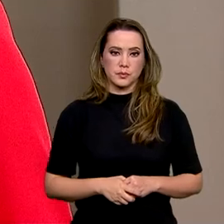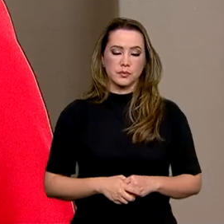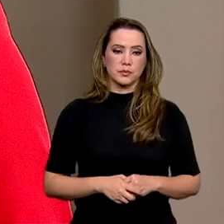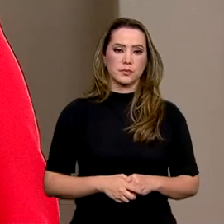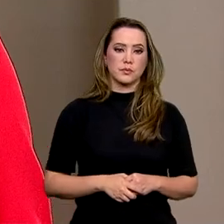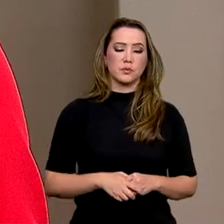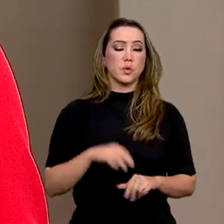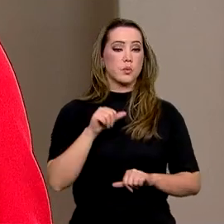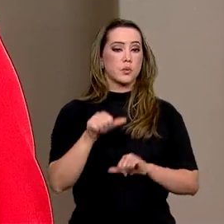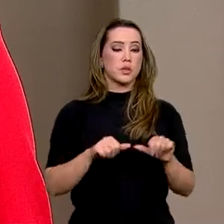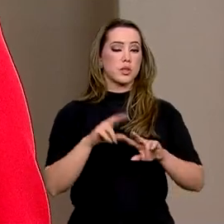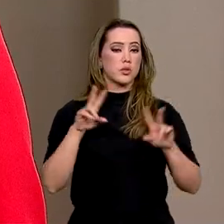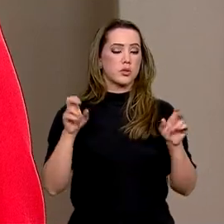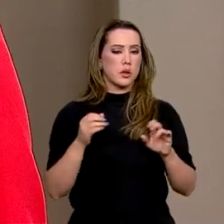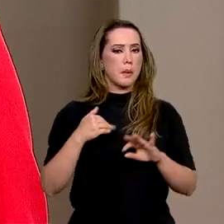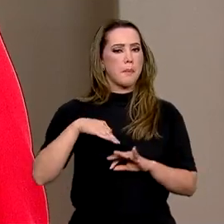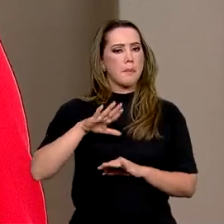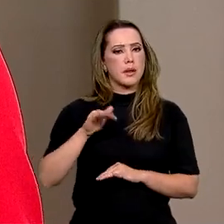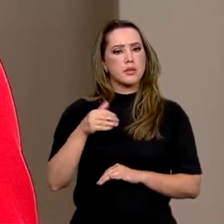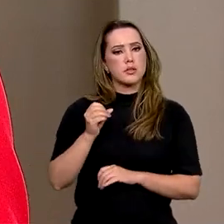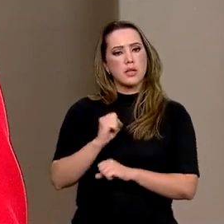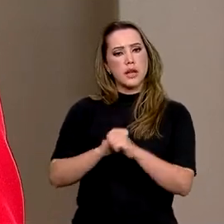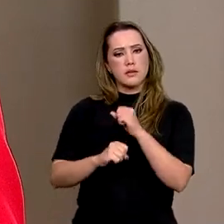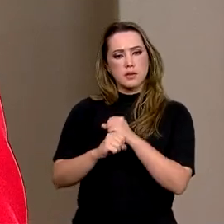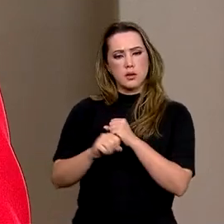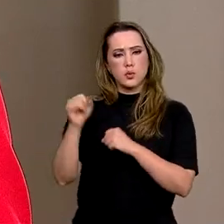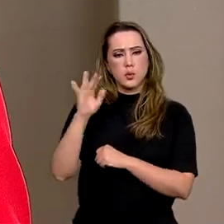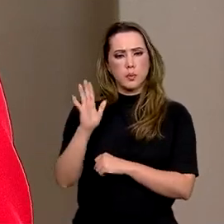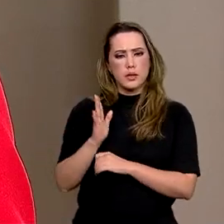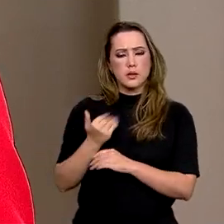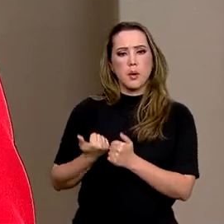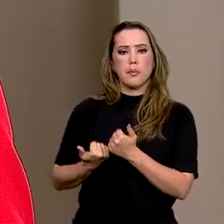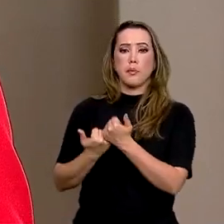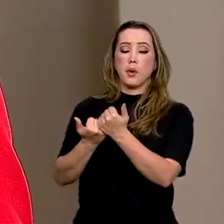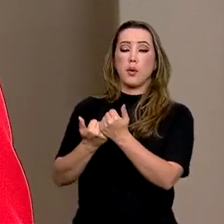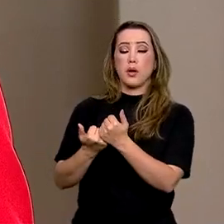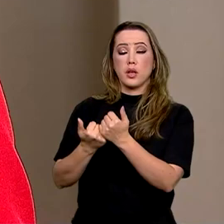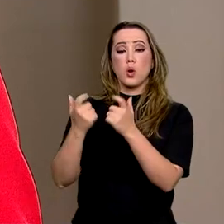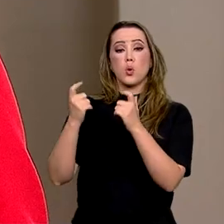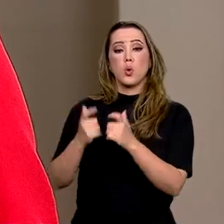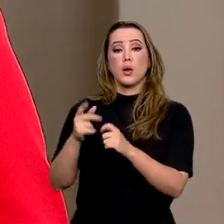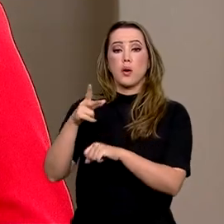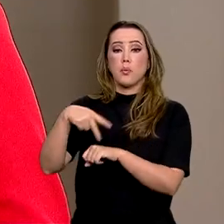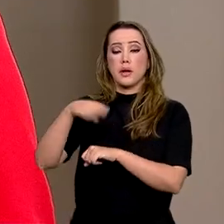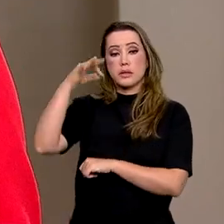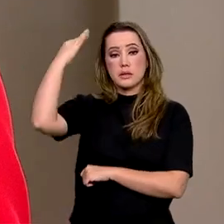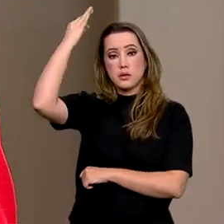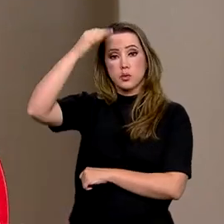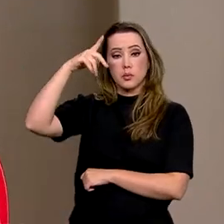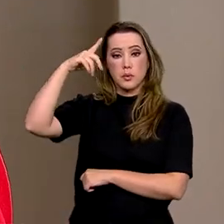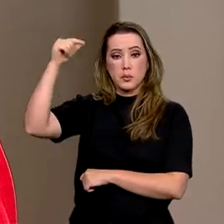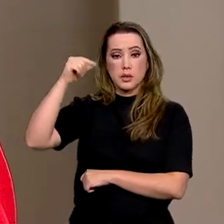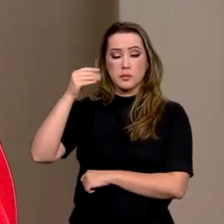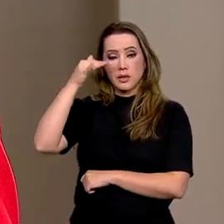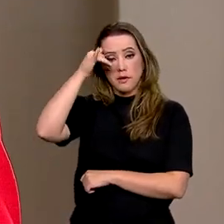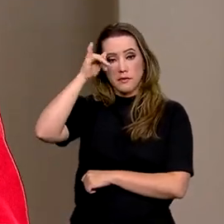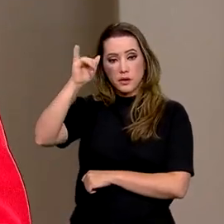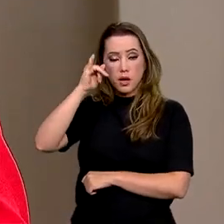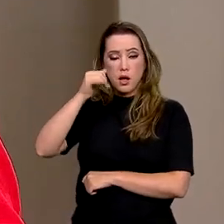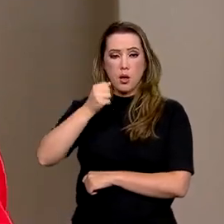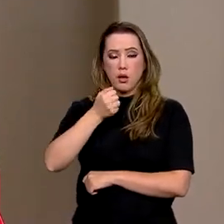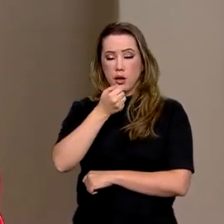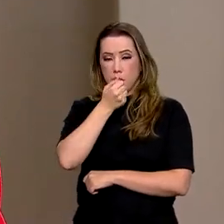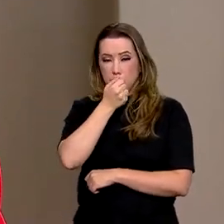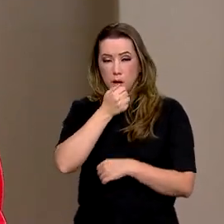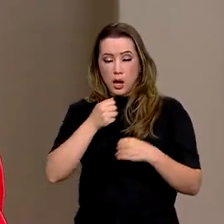Mudando de assunto, há mais de uma década o Brasil dá apoio a São Tomé e Príncipe na luta contra a tuberculose. O apoio de